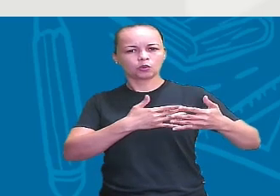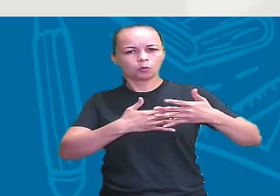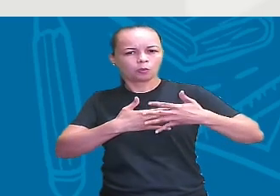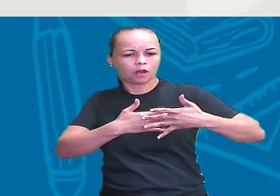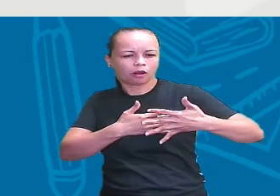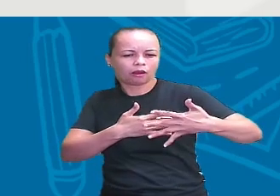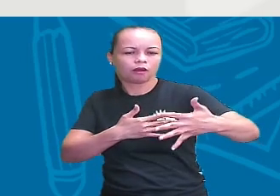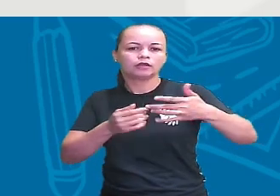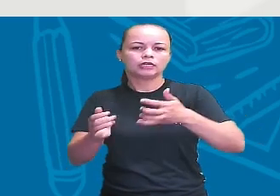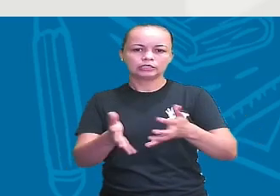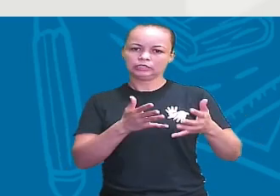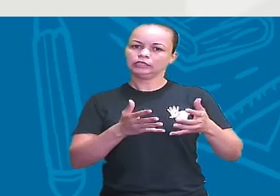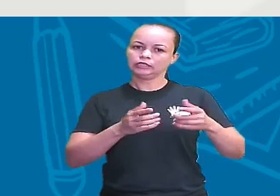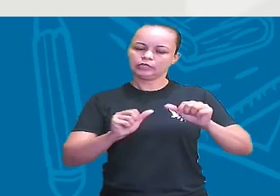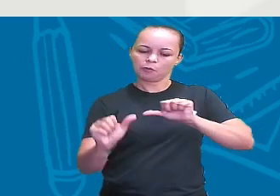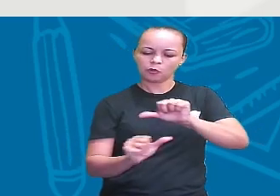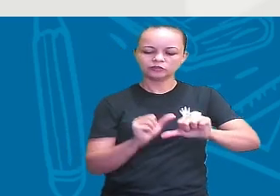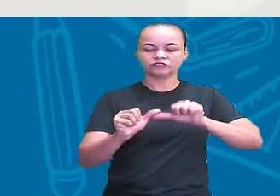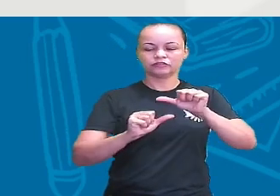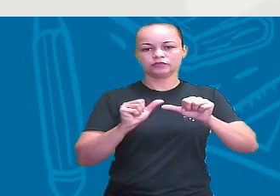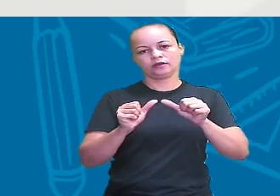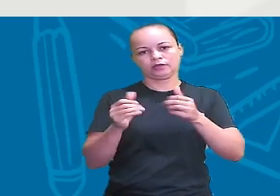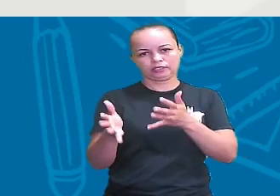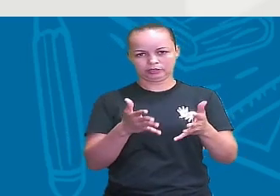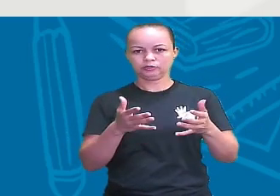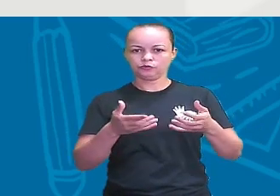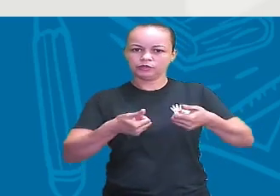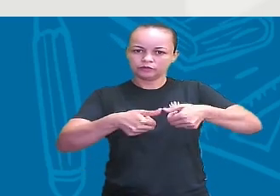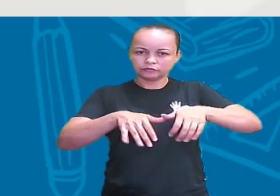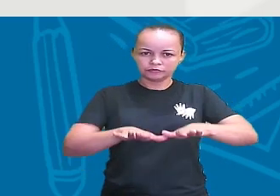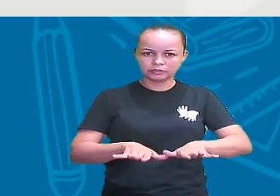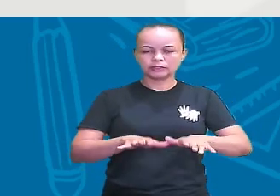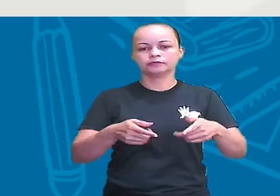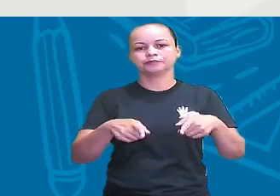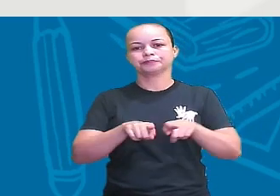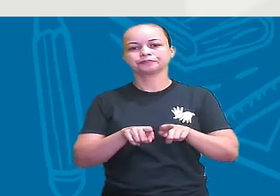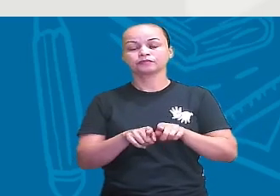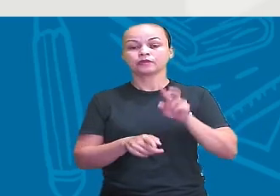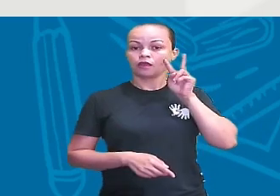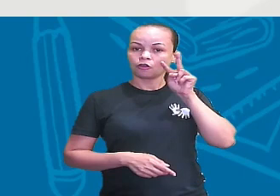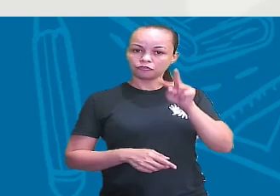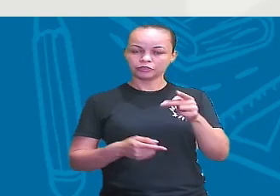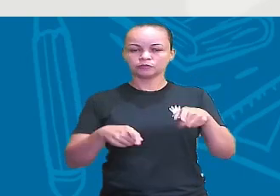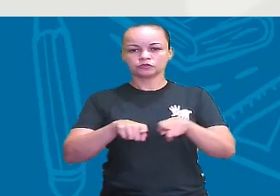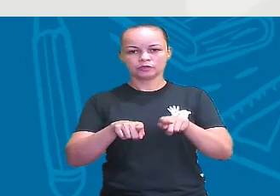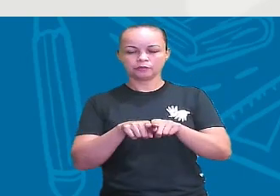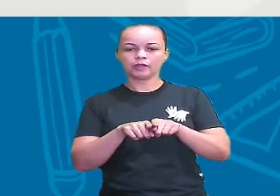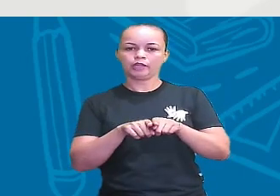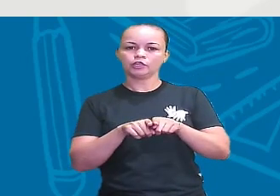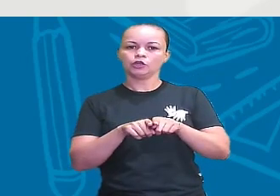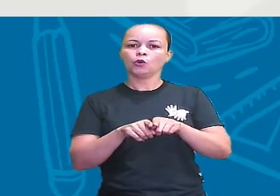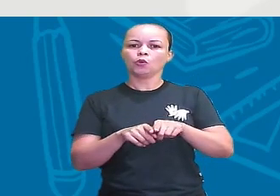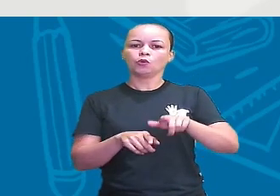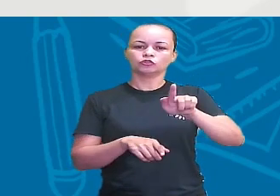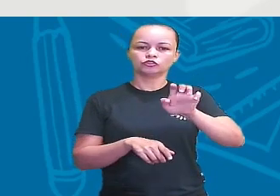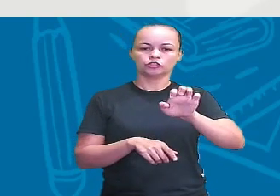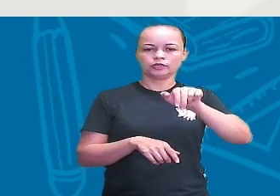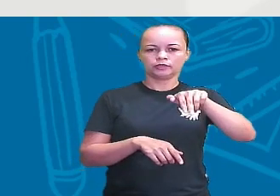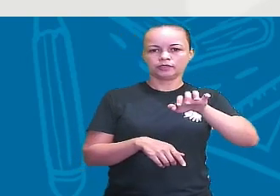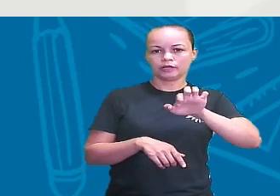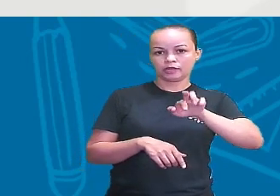modificando ao longo do tempo e permanecendo, tá bem? E aí a gente também viu o gênero homo, certo? Que deu